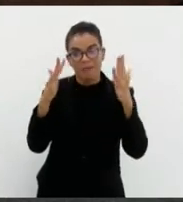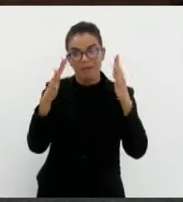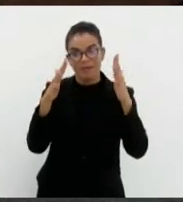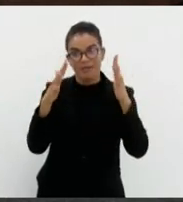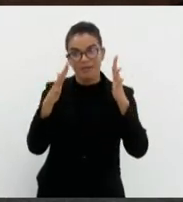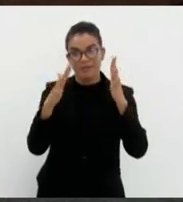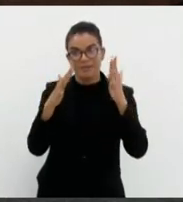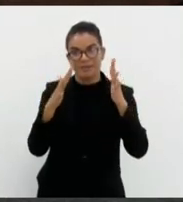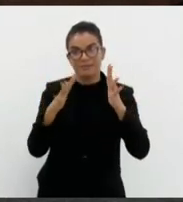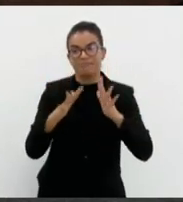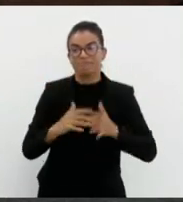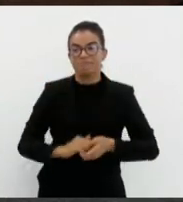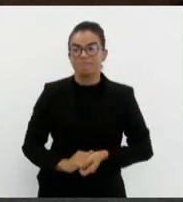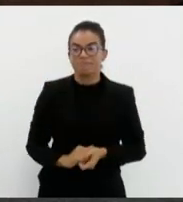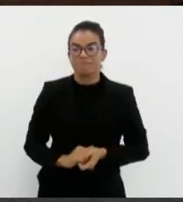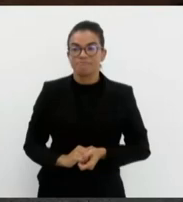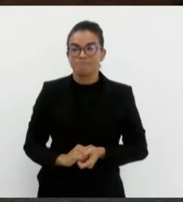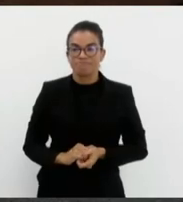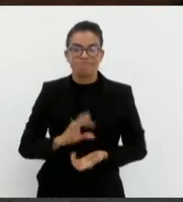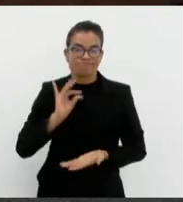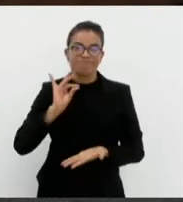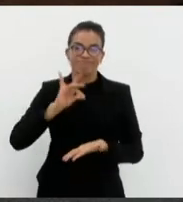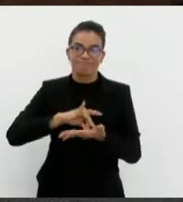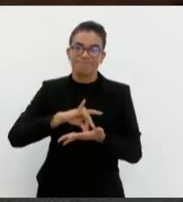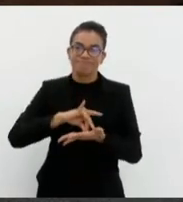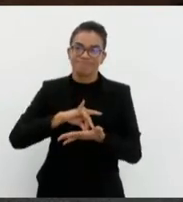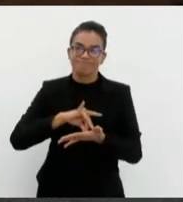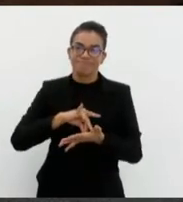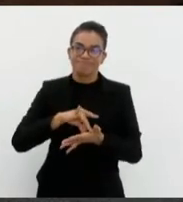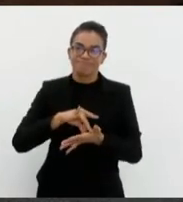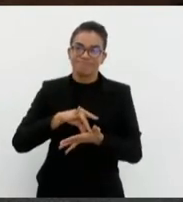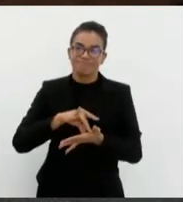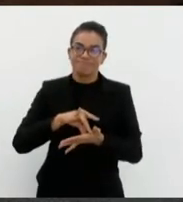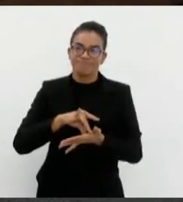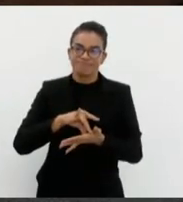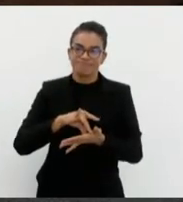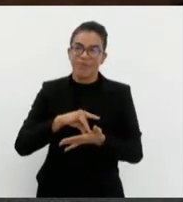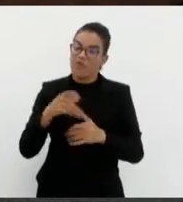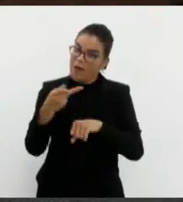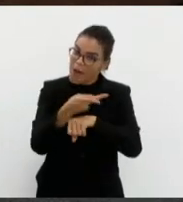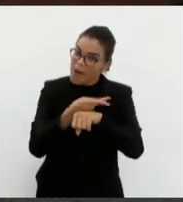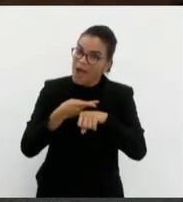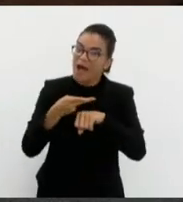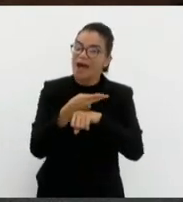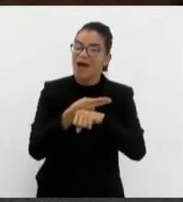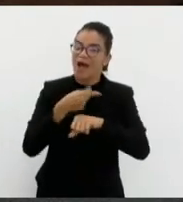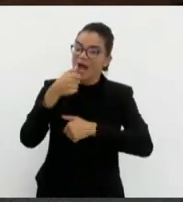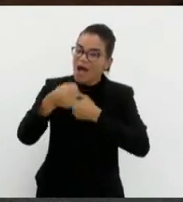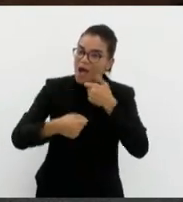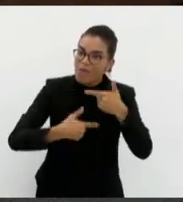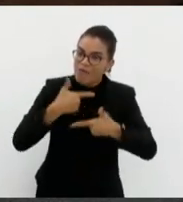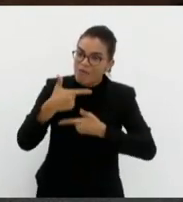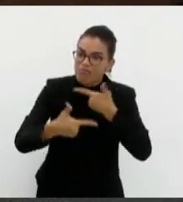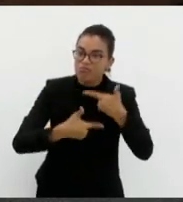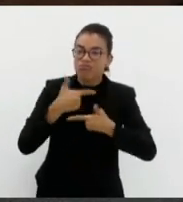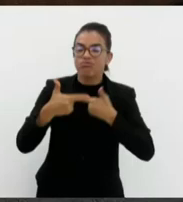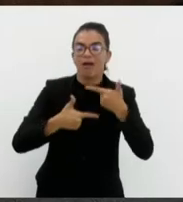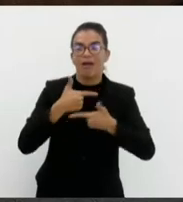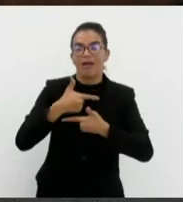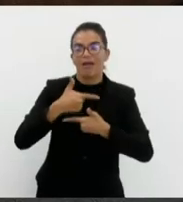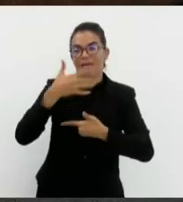e que, de fato, vamos procurar entender